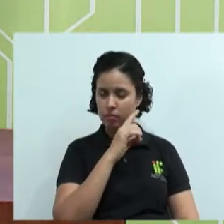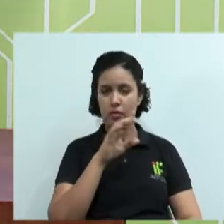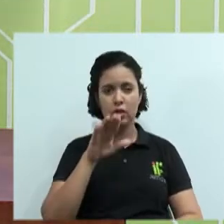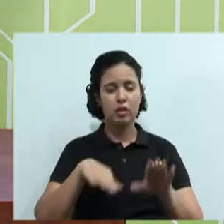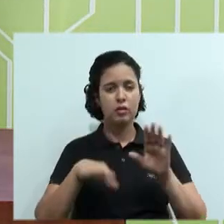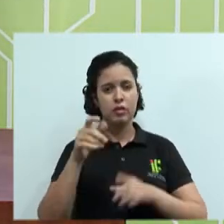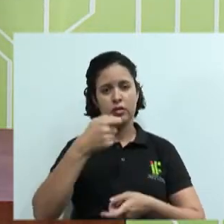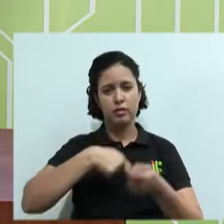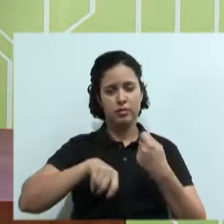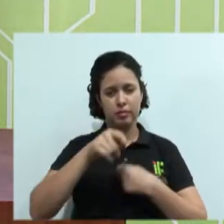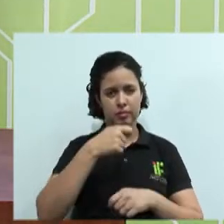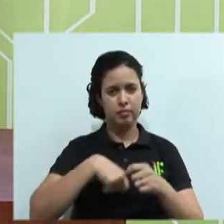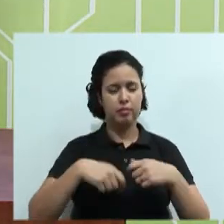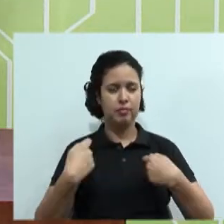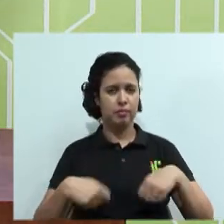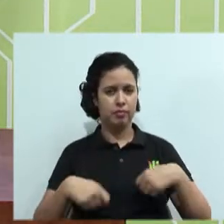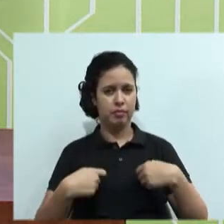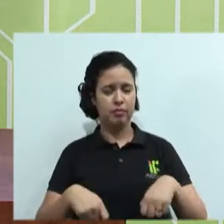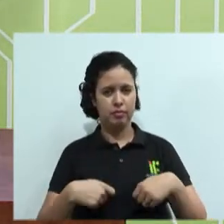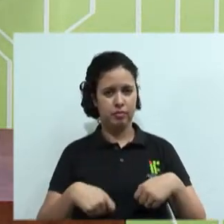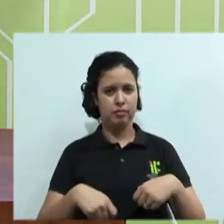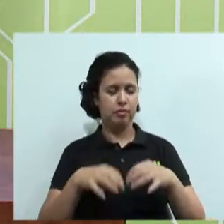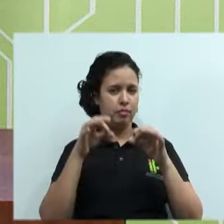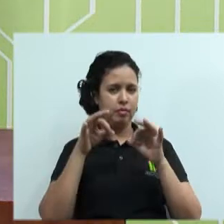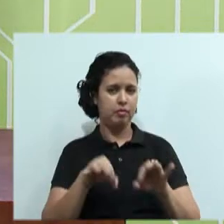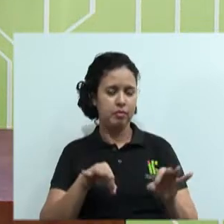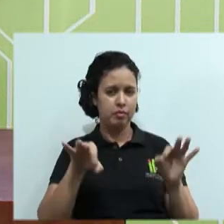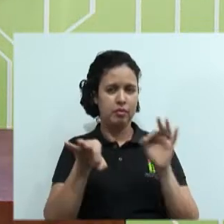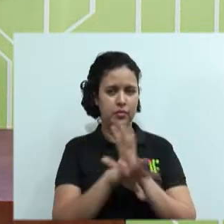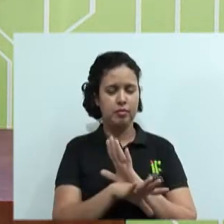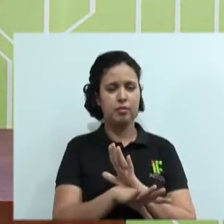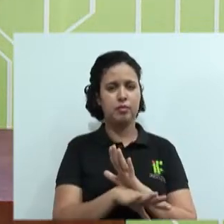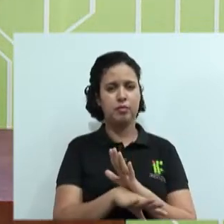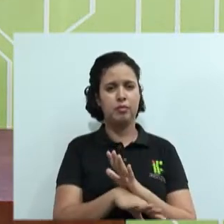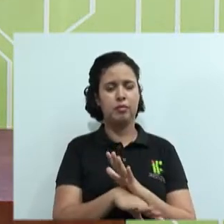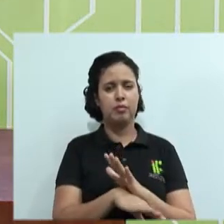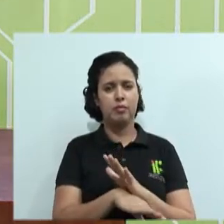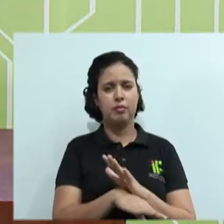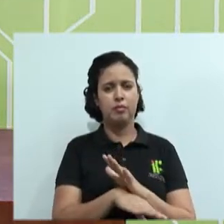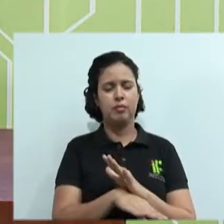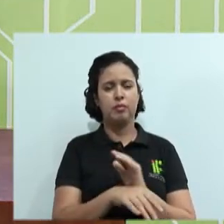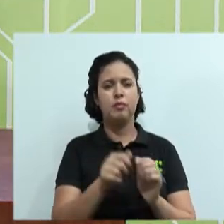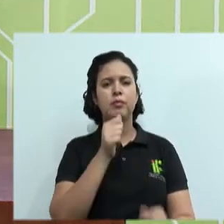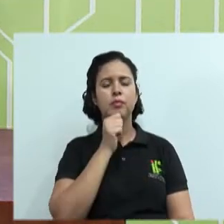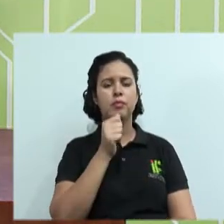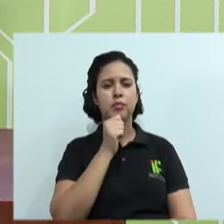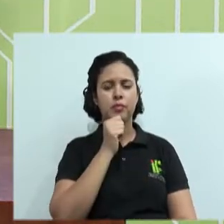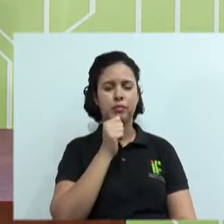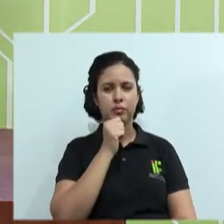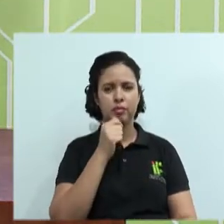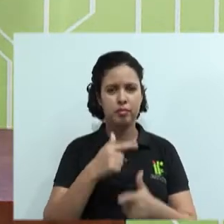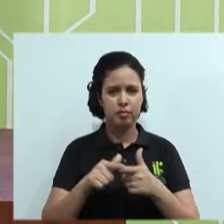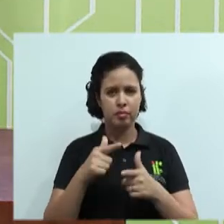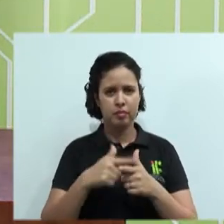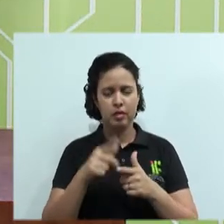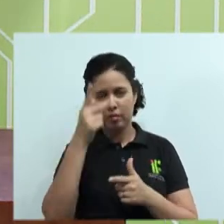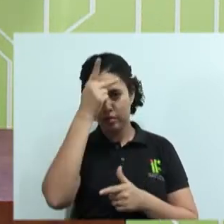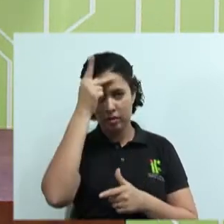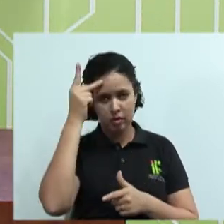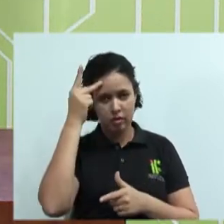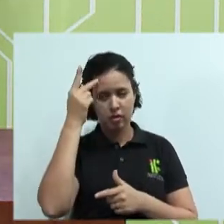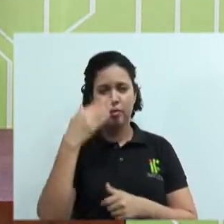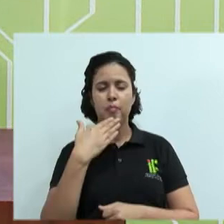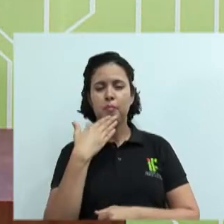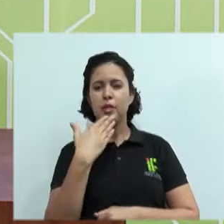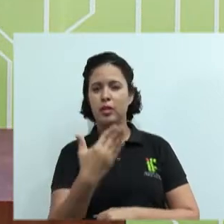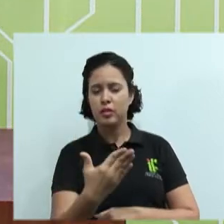negociação precisa para dar certo, para ser concluída, sem conflitos, é que as pessoas peçam um intervalo, peçam